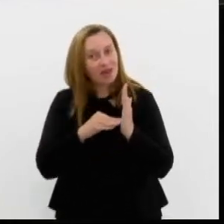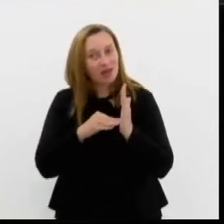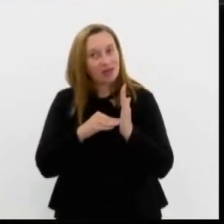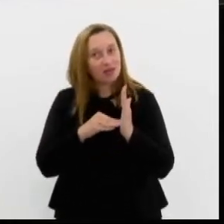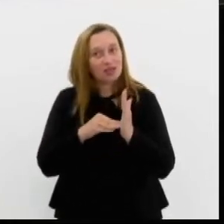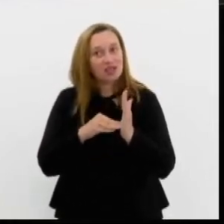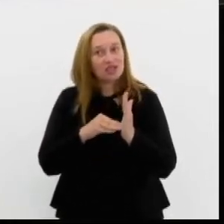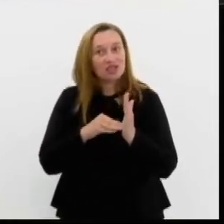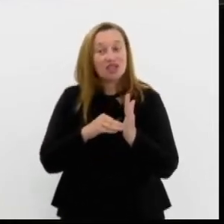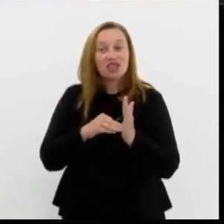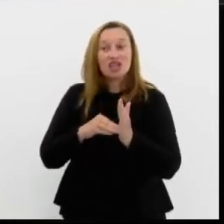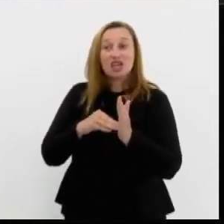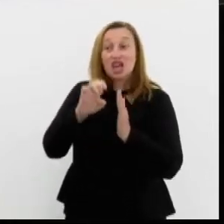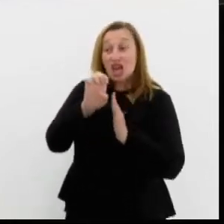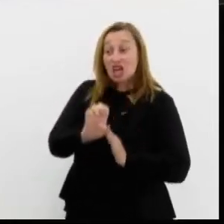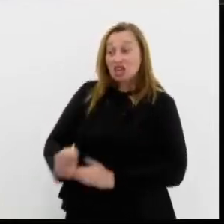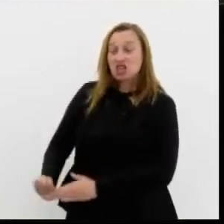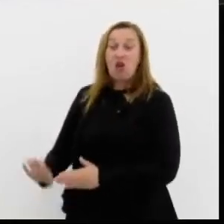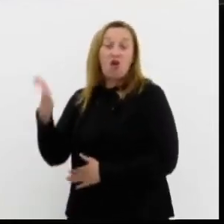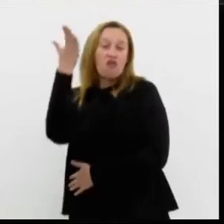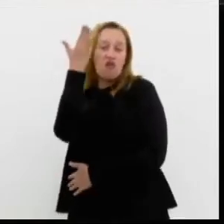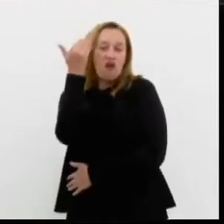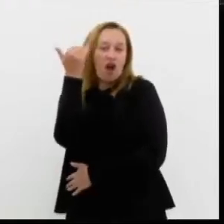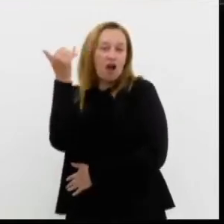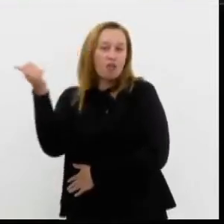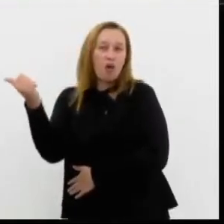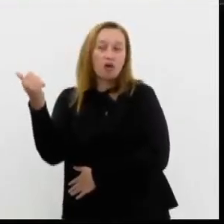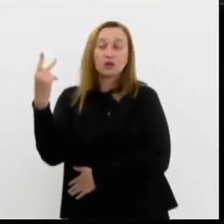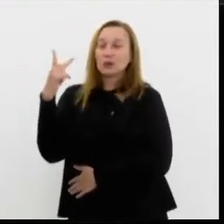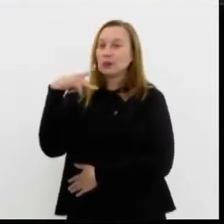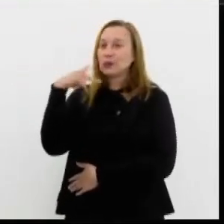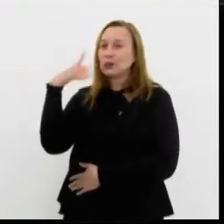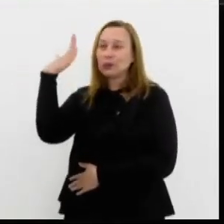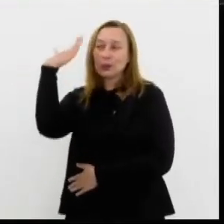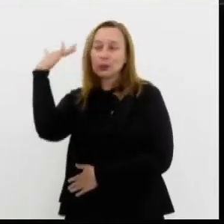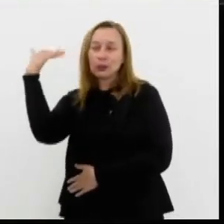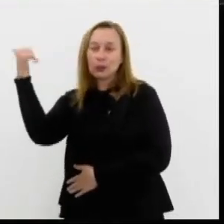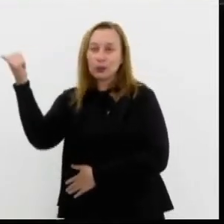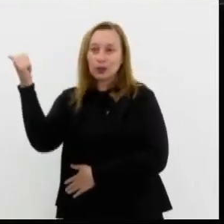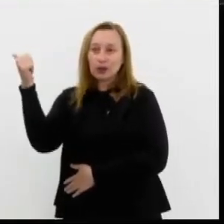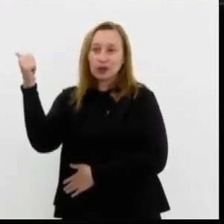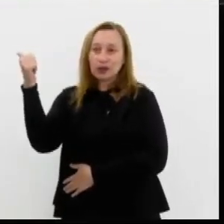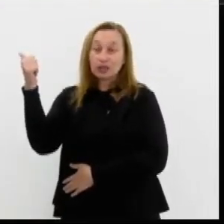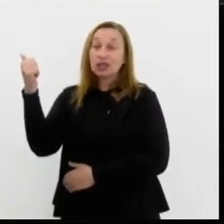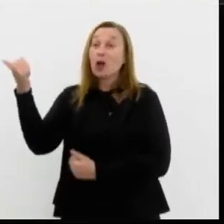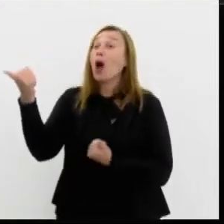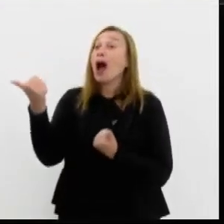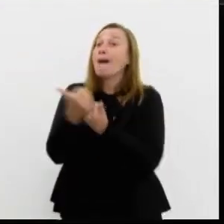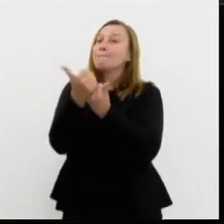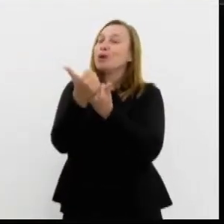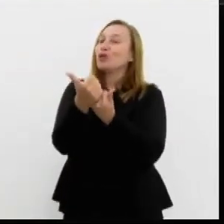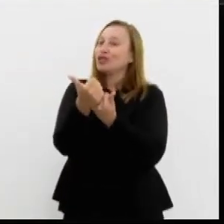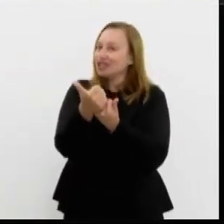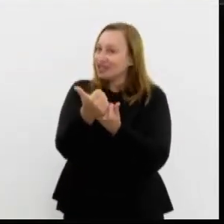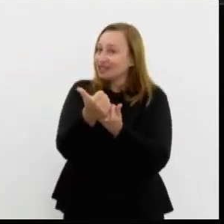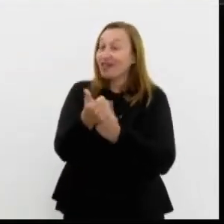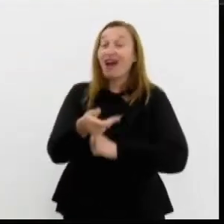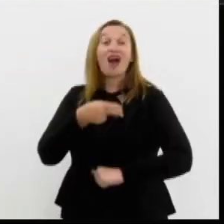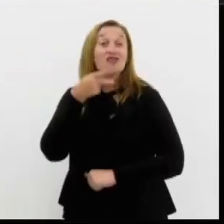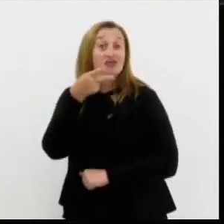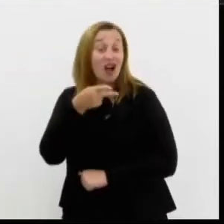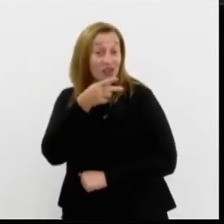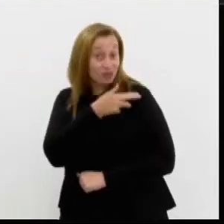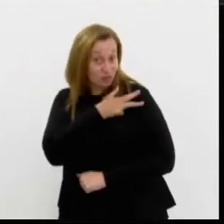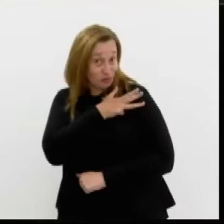esquerdistas famosos, políticos famosos, estão apoiando esta fala do